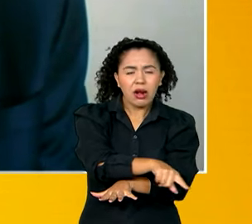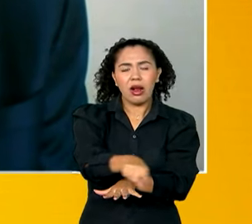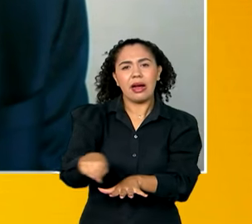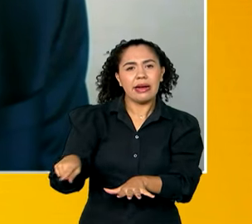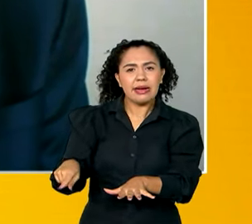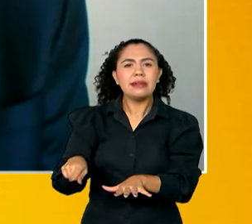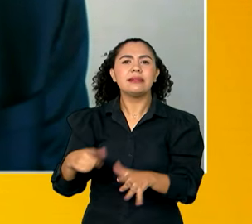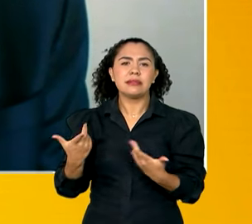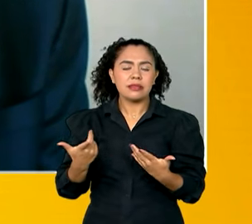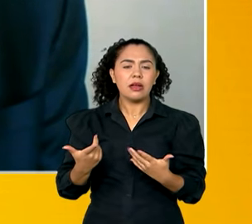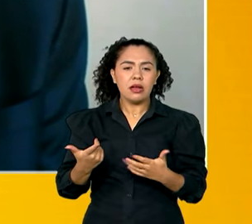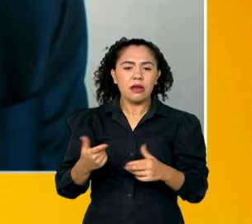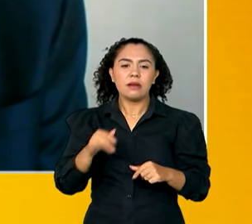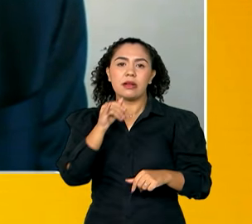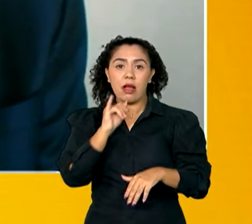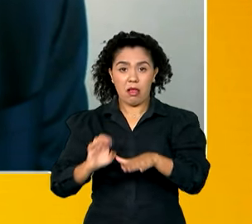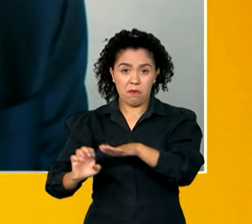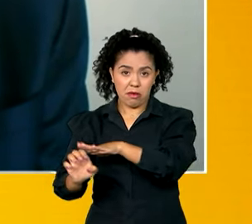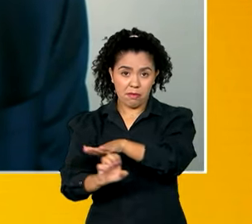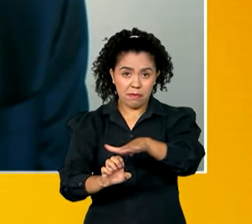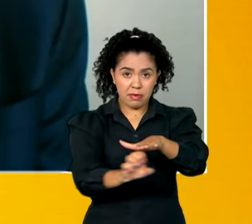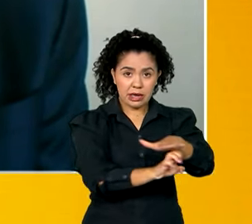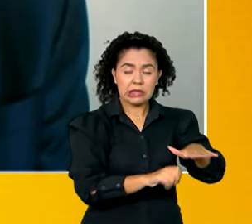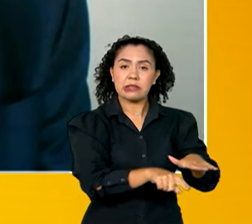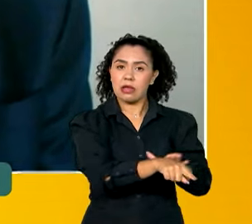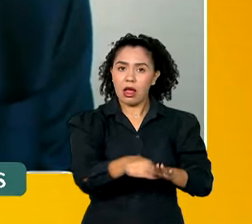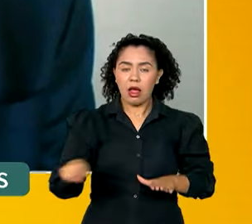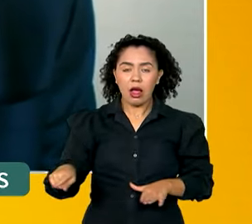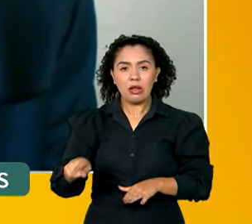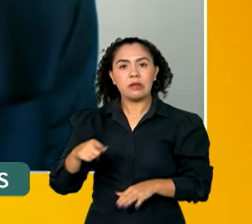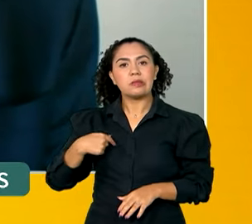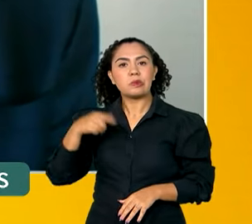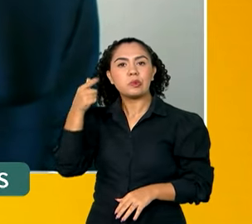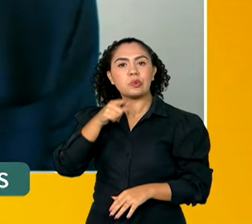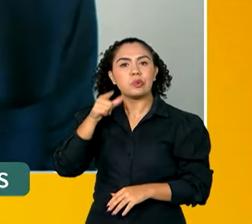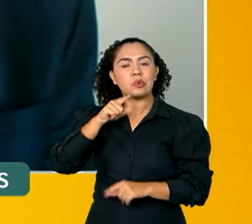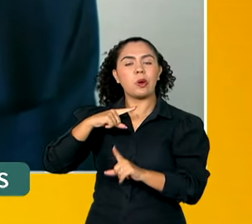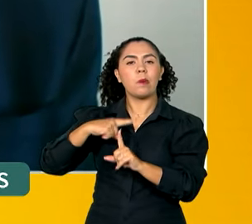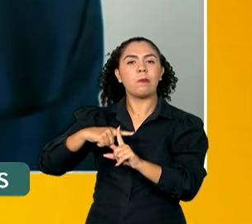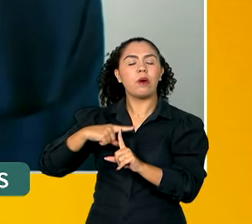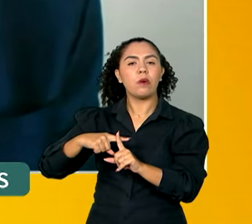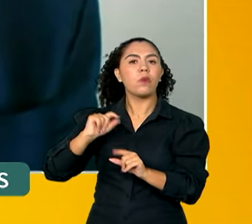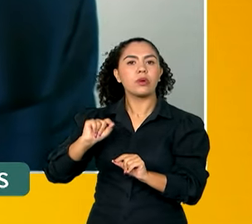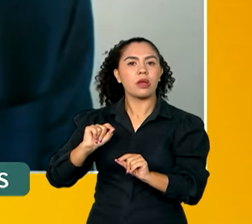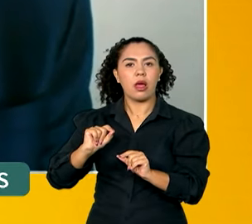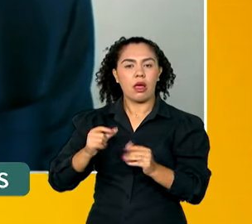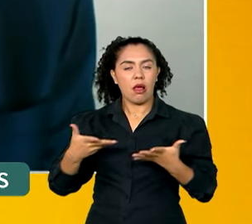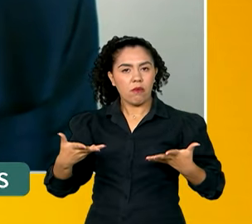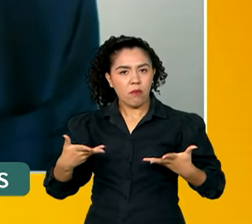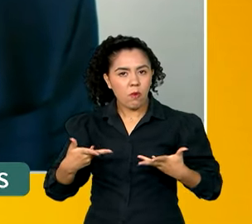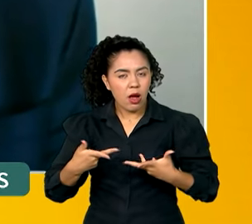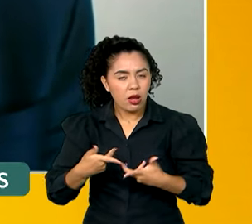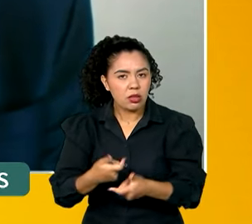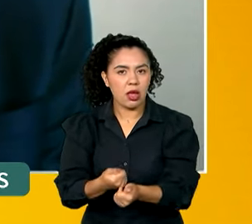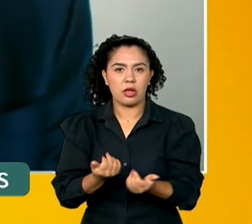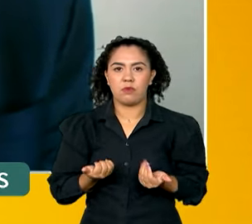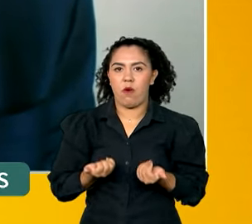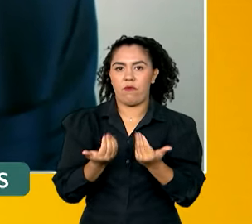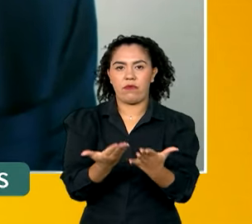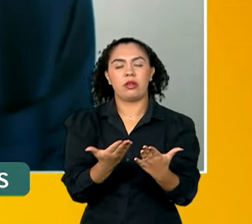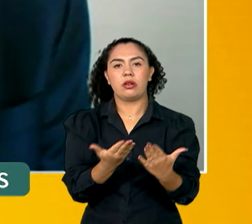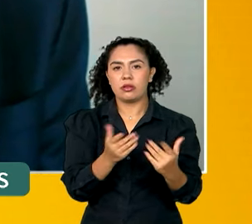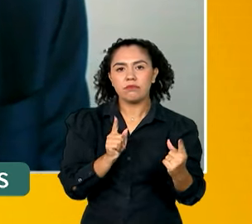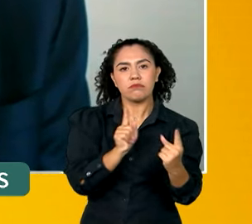de consumo, que as empresas se beneficiam muito também para a qualidade do seu atendimento aos consumidores,